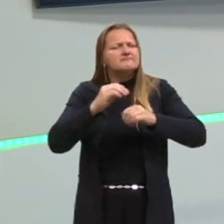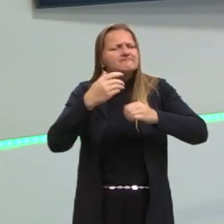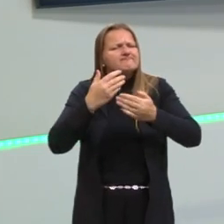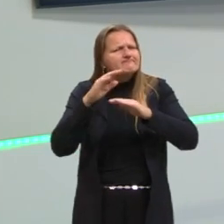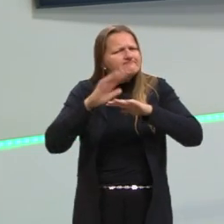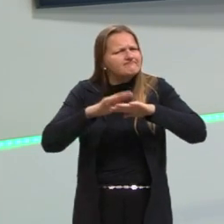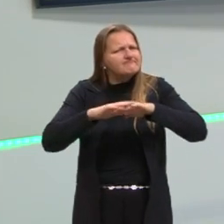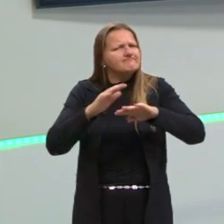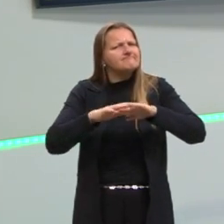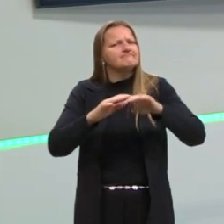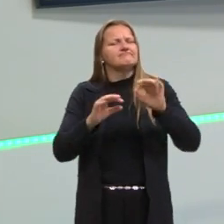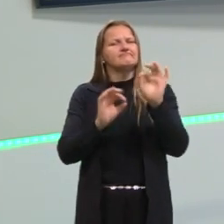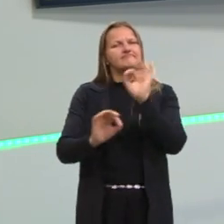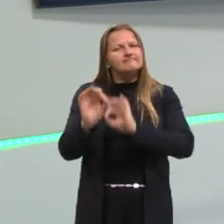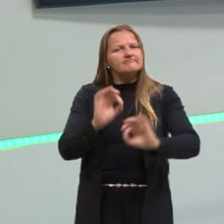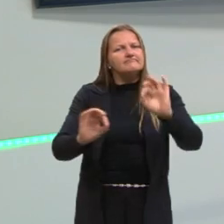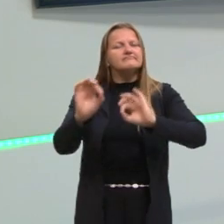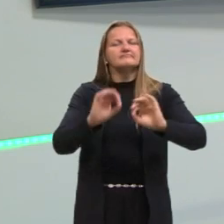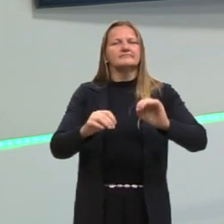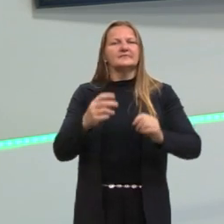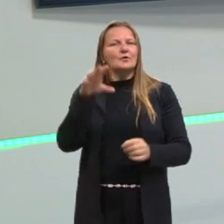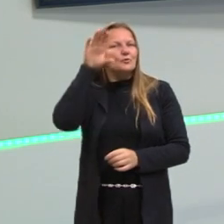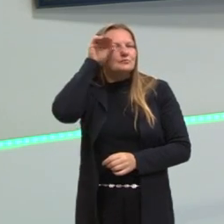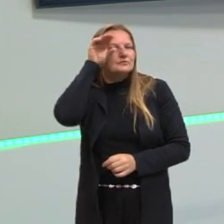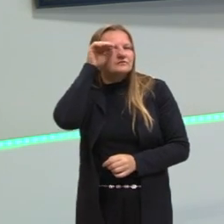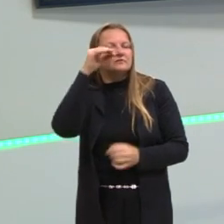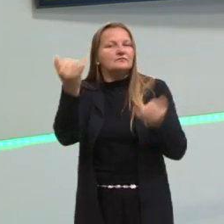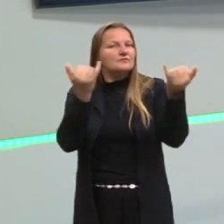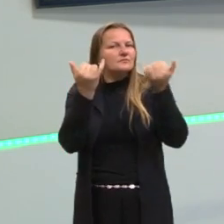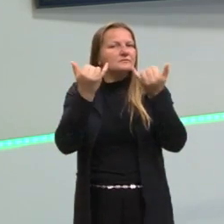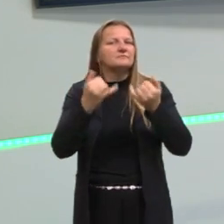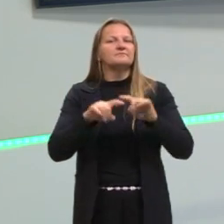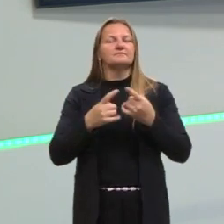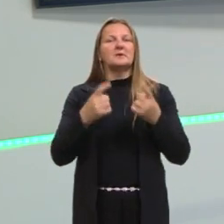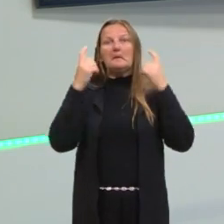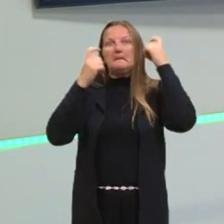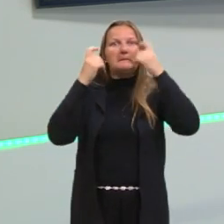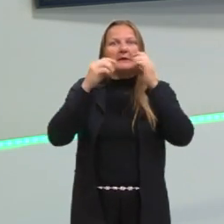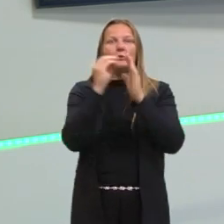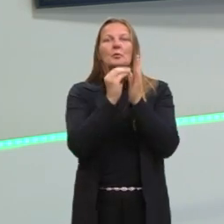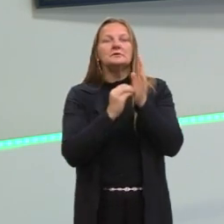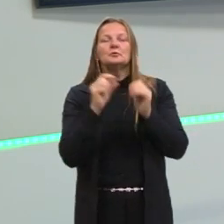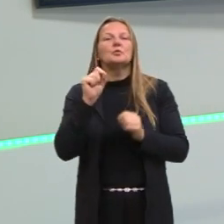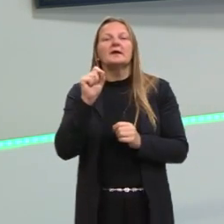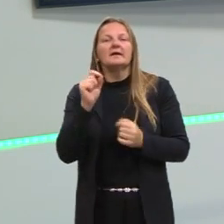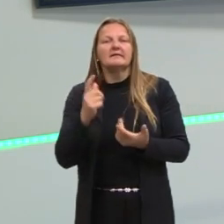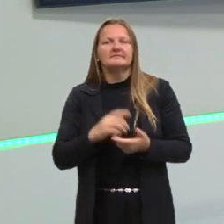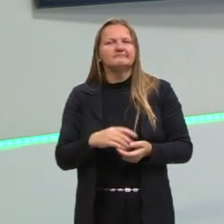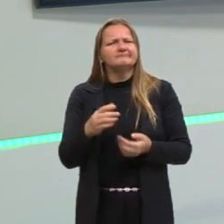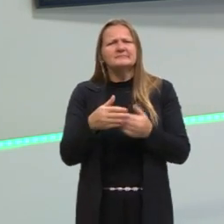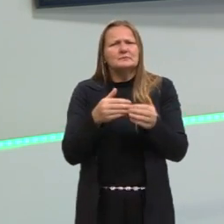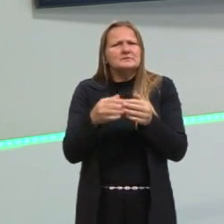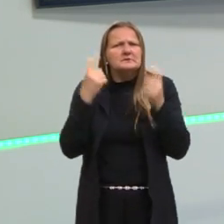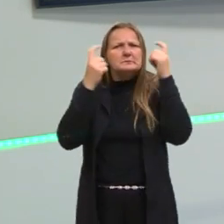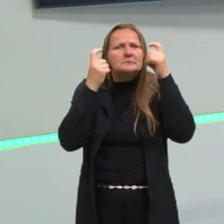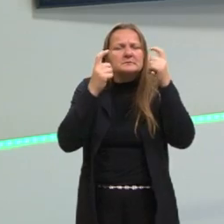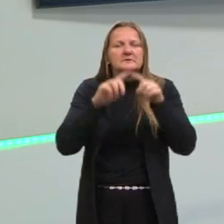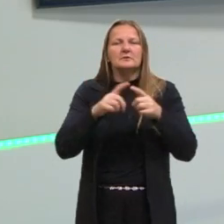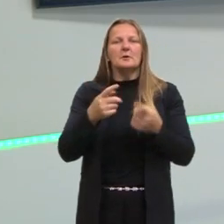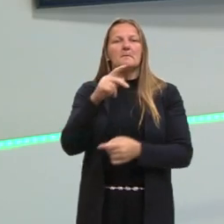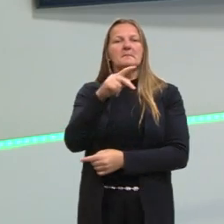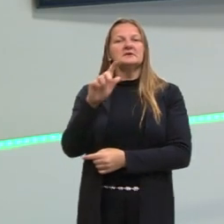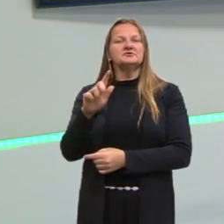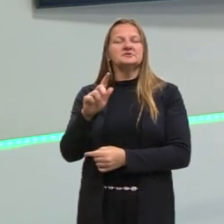consegue montar, observando as informações, sem se preocupar com o conteúdo em si. Era uma PG, nós nem